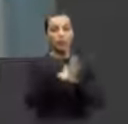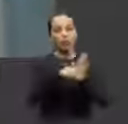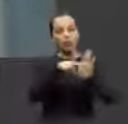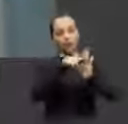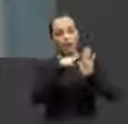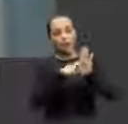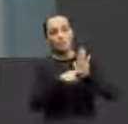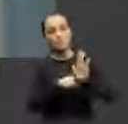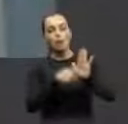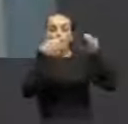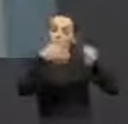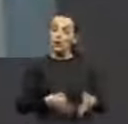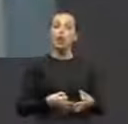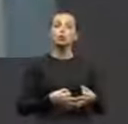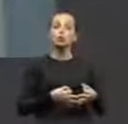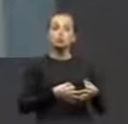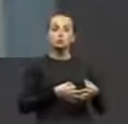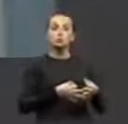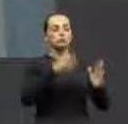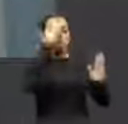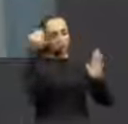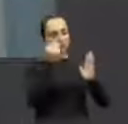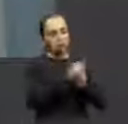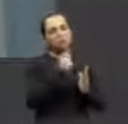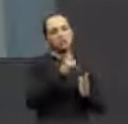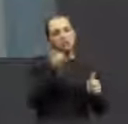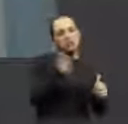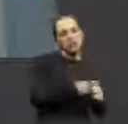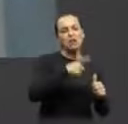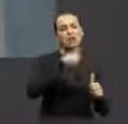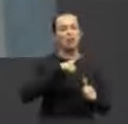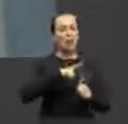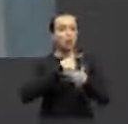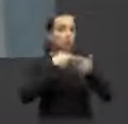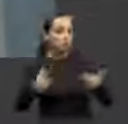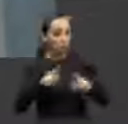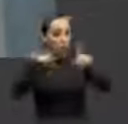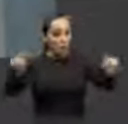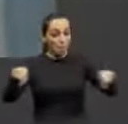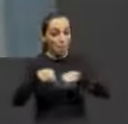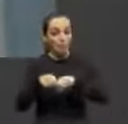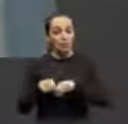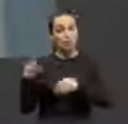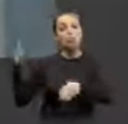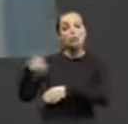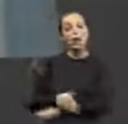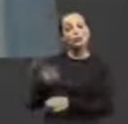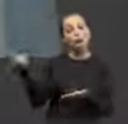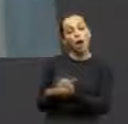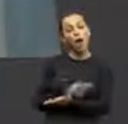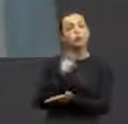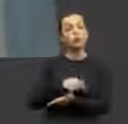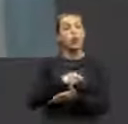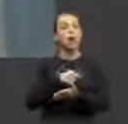está seguindo o rito que lhe cabe. Independente se deve ou não deve a outros 500, o problema é a ocupação do terreno de uma forma indevida. Além de toda